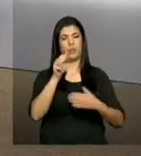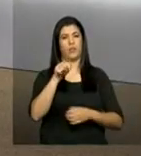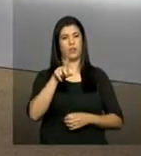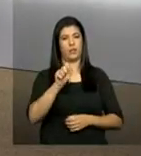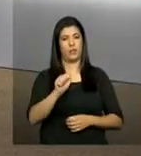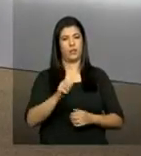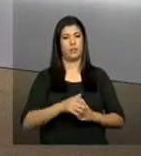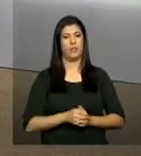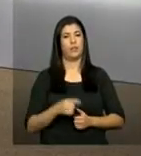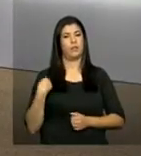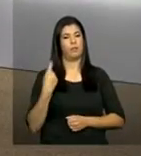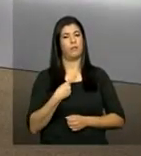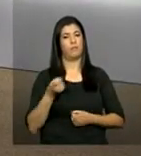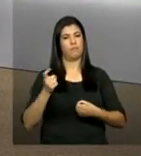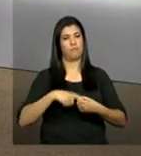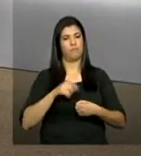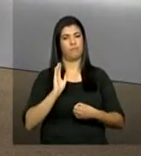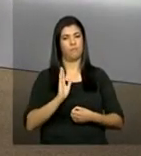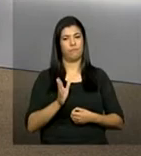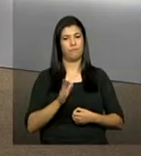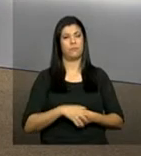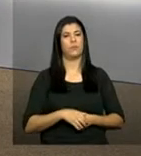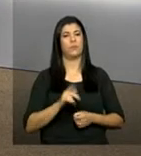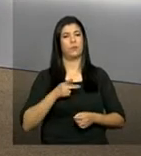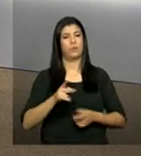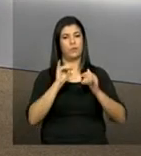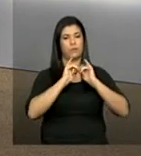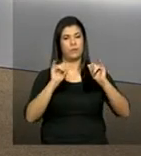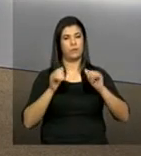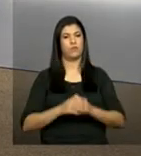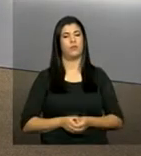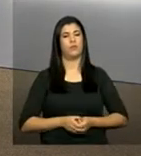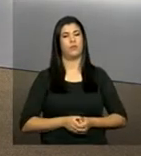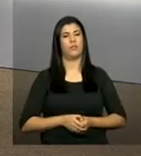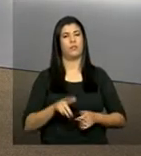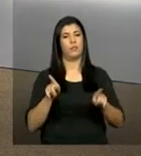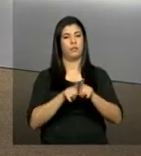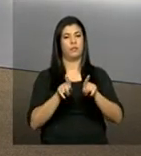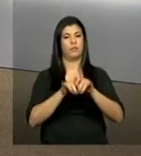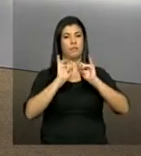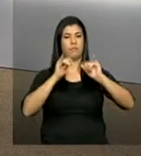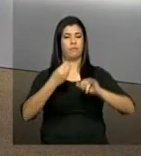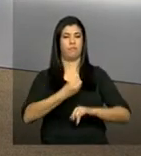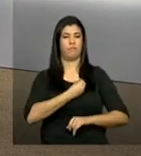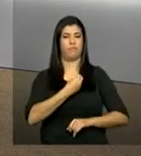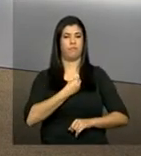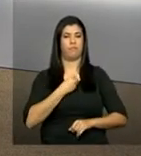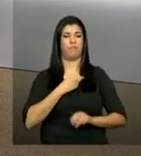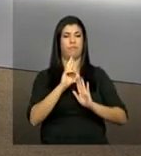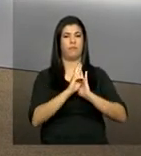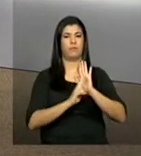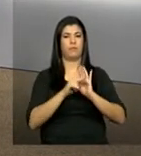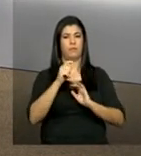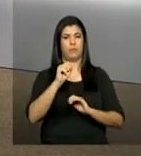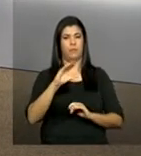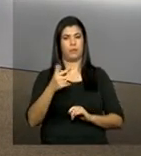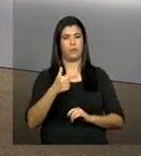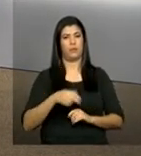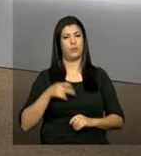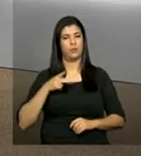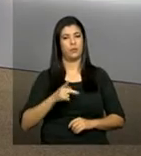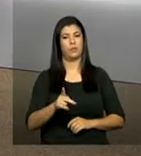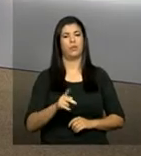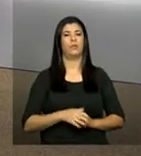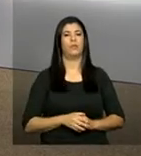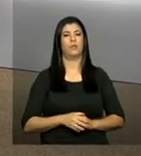Gabriela. E nós podemos voltar a qualquer momento com mais informações ou com a transmissão ao vivo do Balanço do PAC-2. Continue com